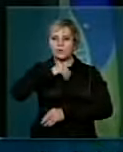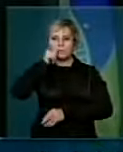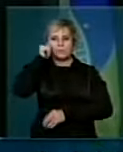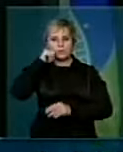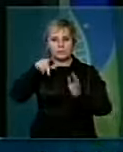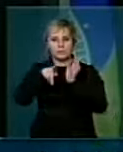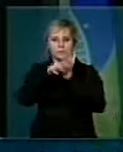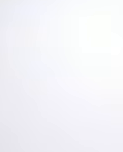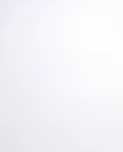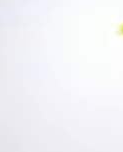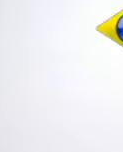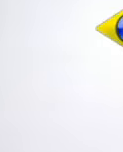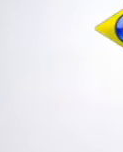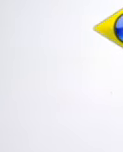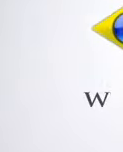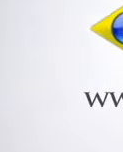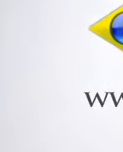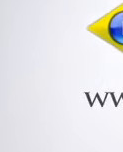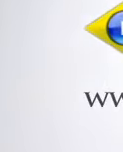Obrigado, presidente.